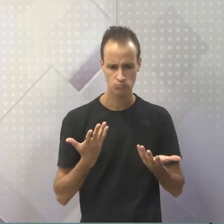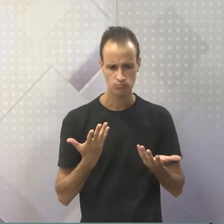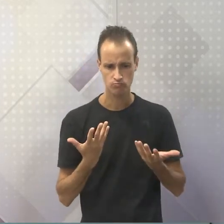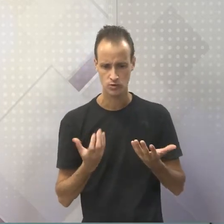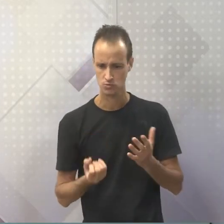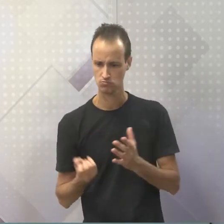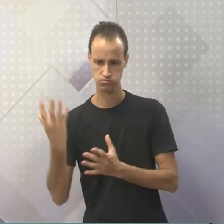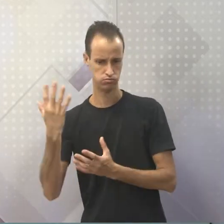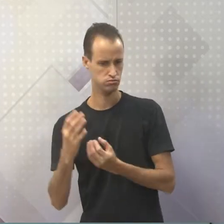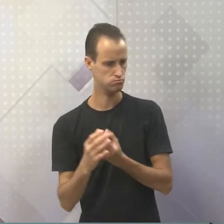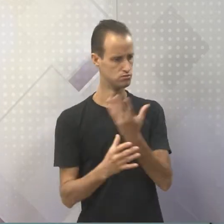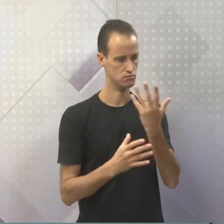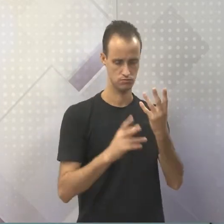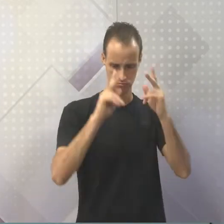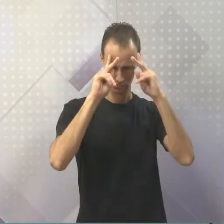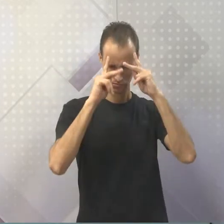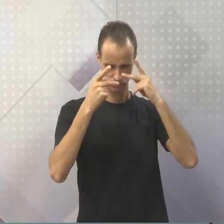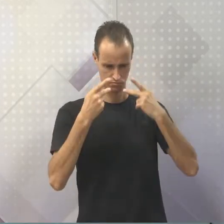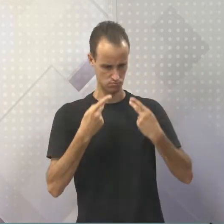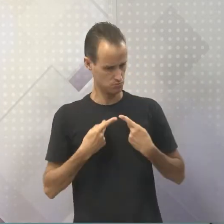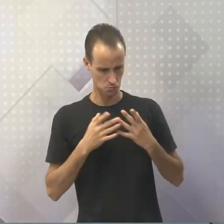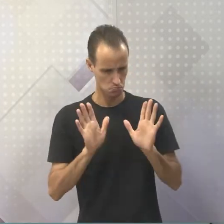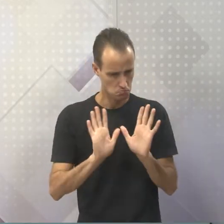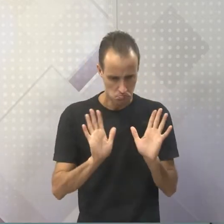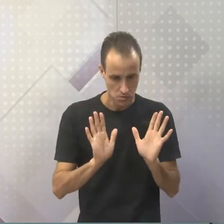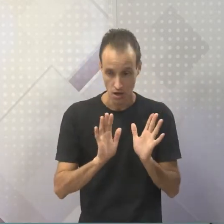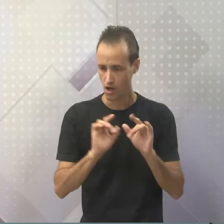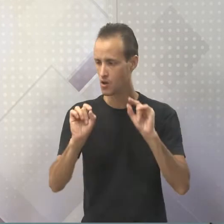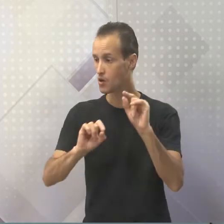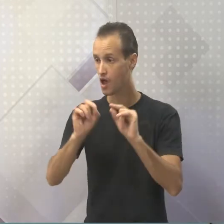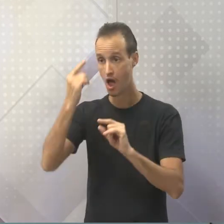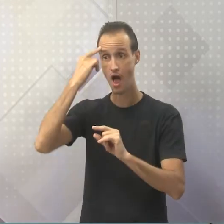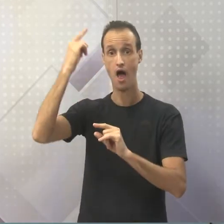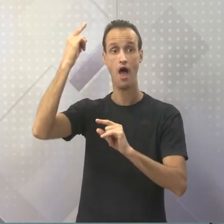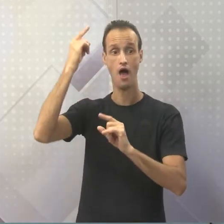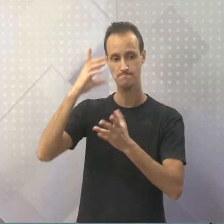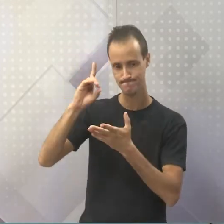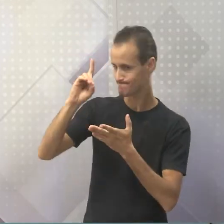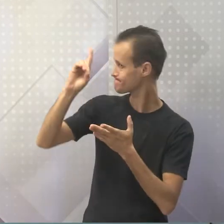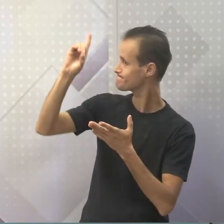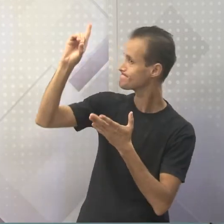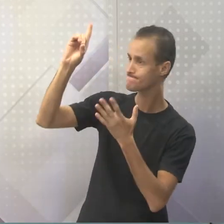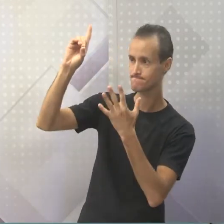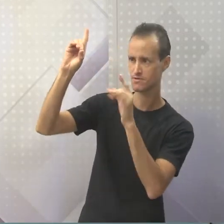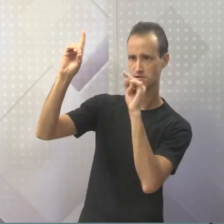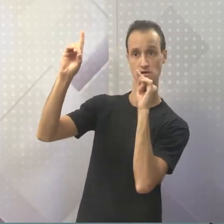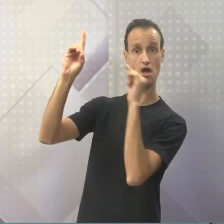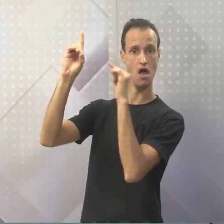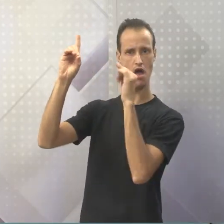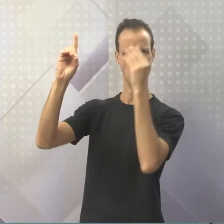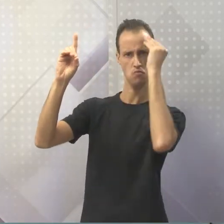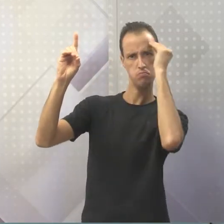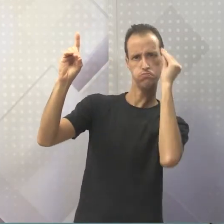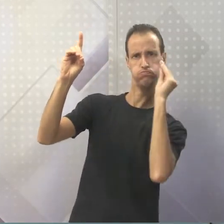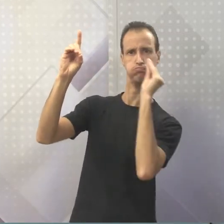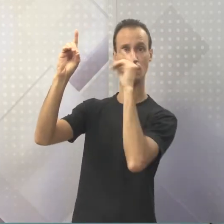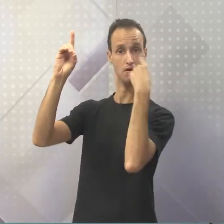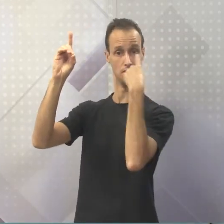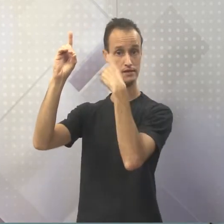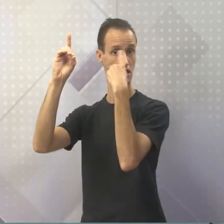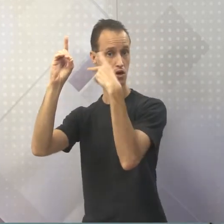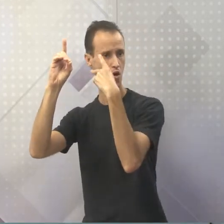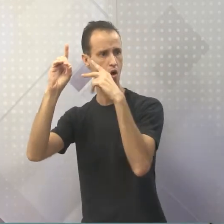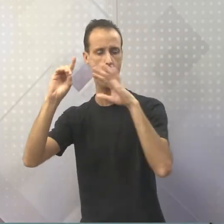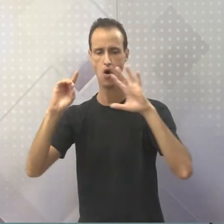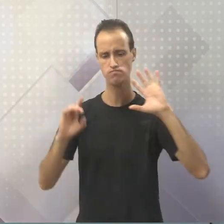de certa forma, humana. Então, eles acabavam colocando uma culpa ou atribuíam aquele